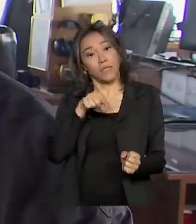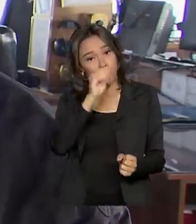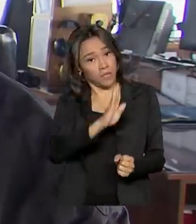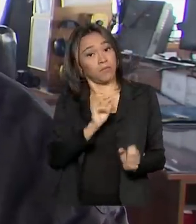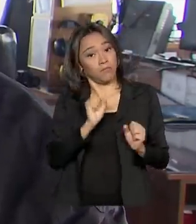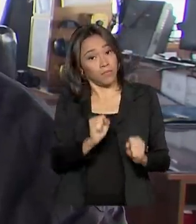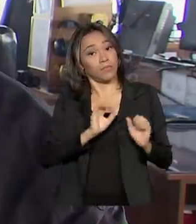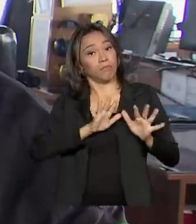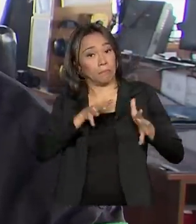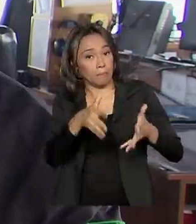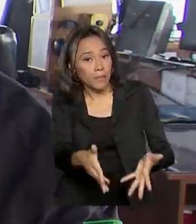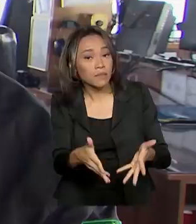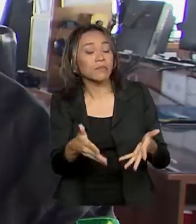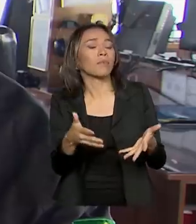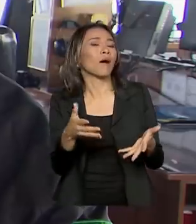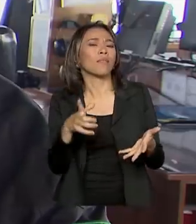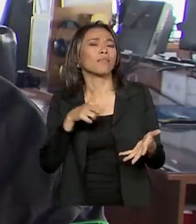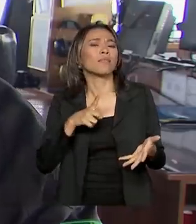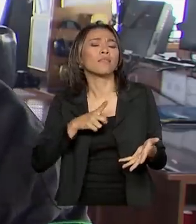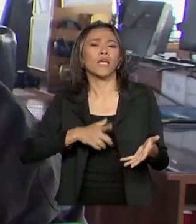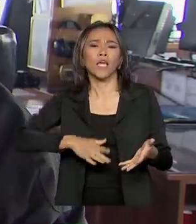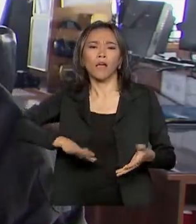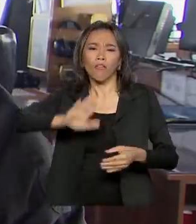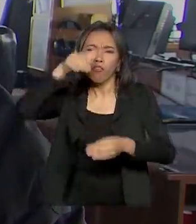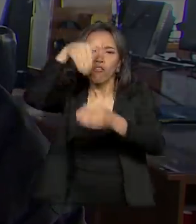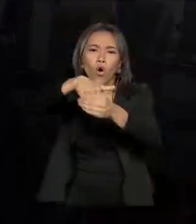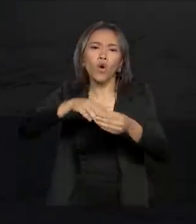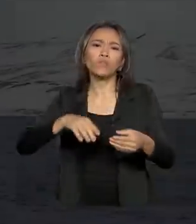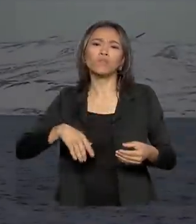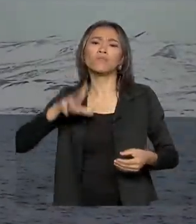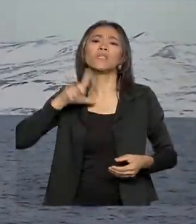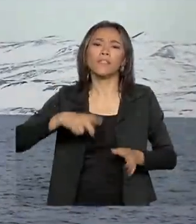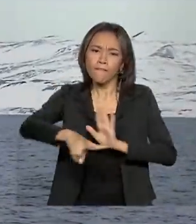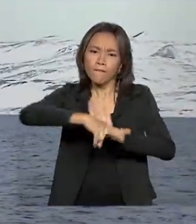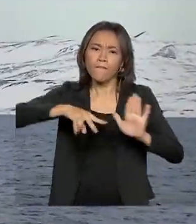e ter poder de voto e de veto no programa Antártico.